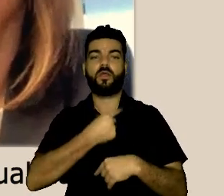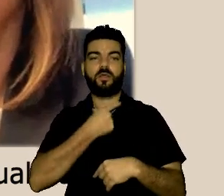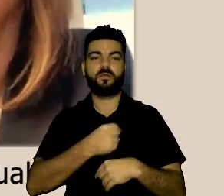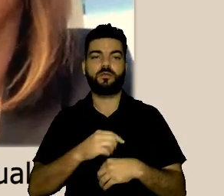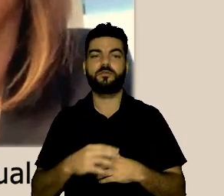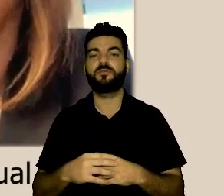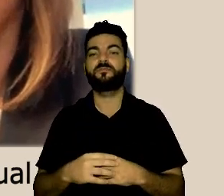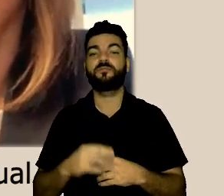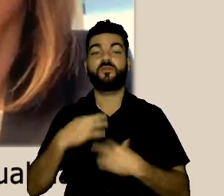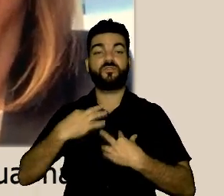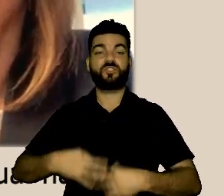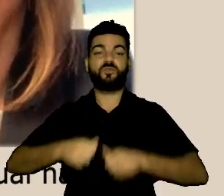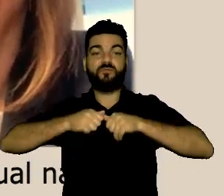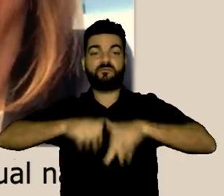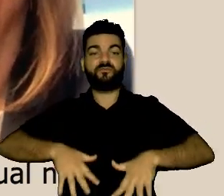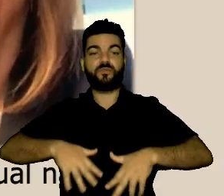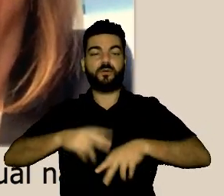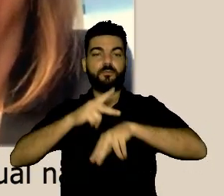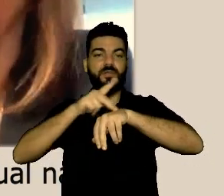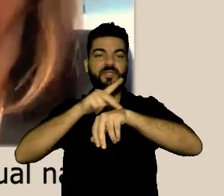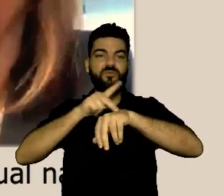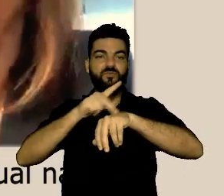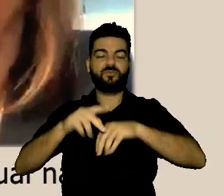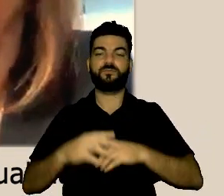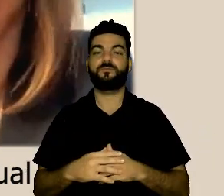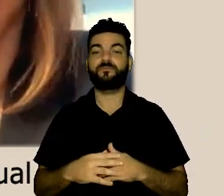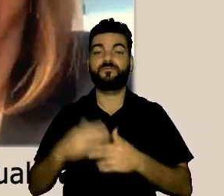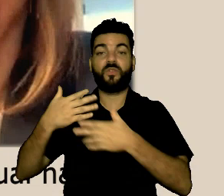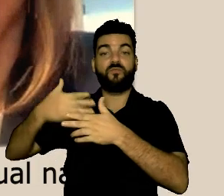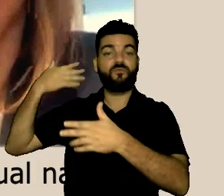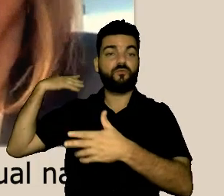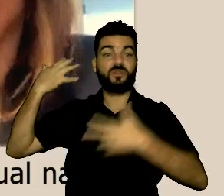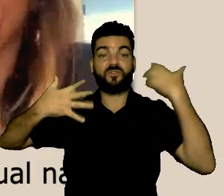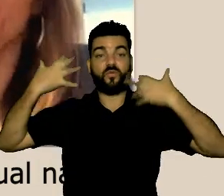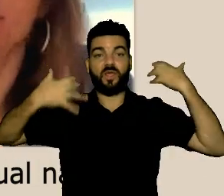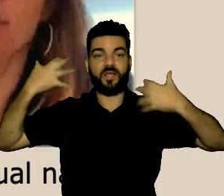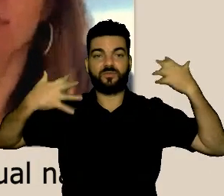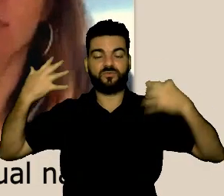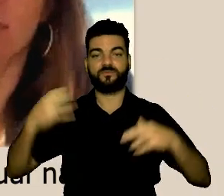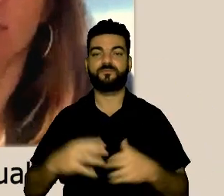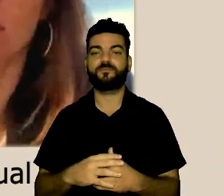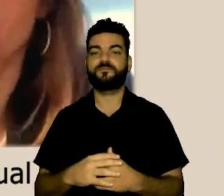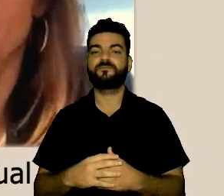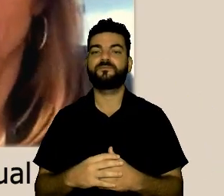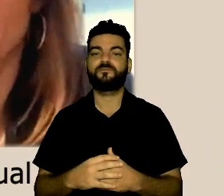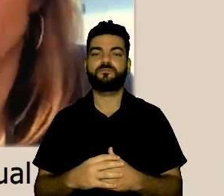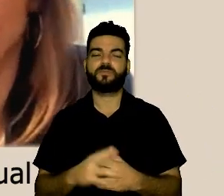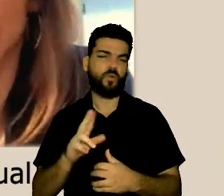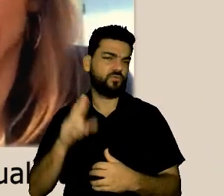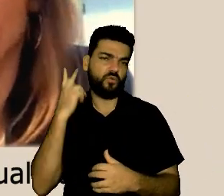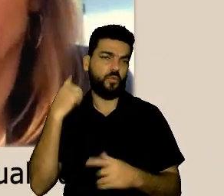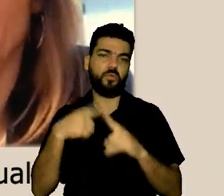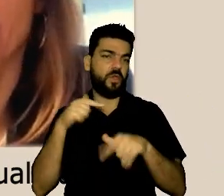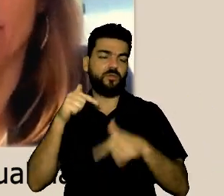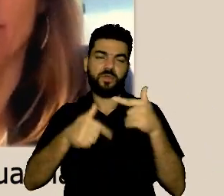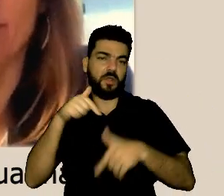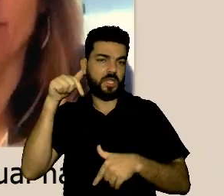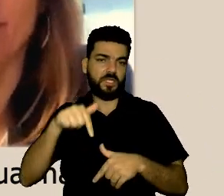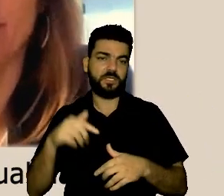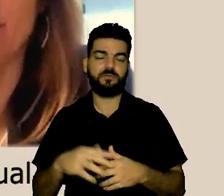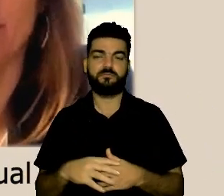um vestido preto, o fundo ele está desfocado, eu uso ele dessa forma, o local que eu trabalho,